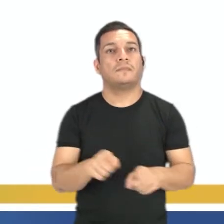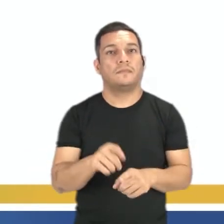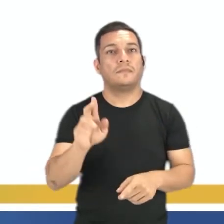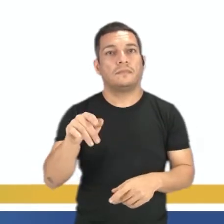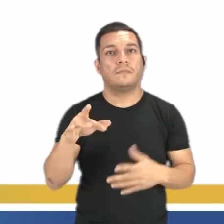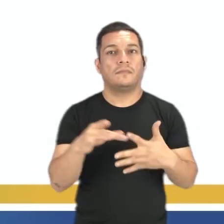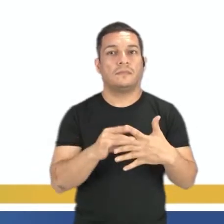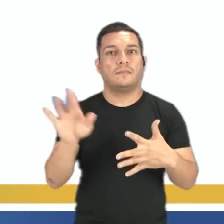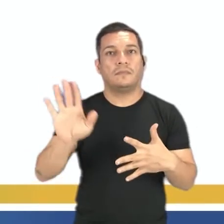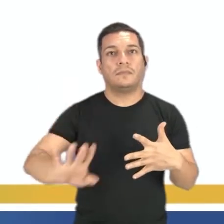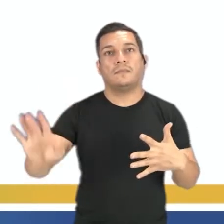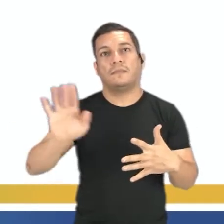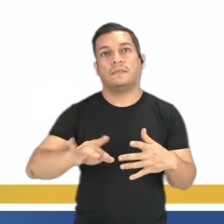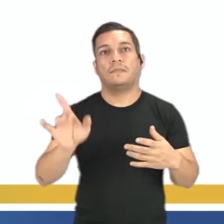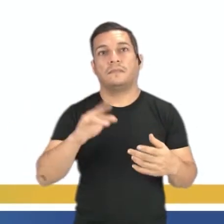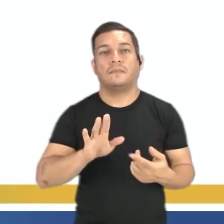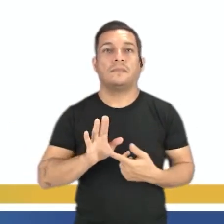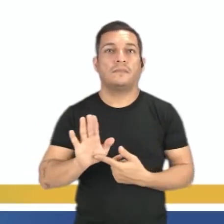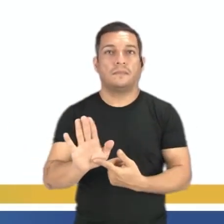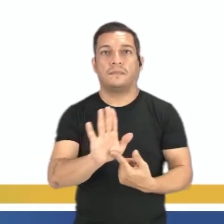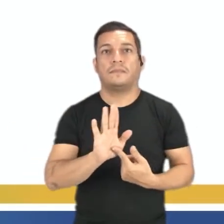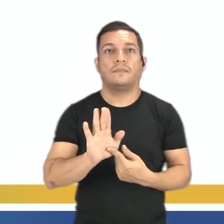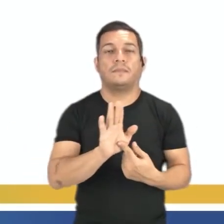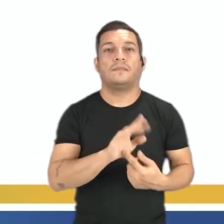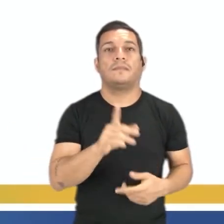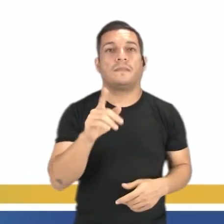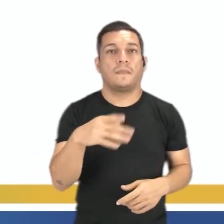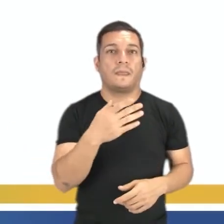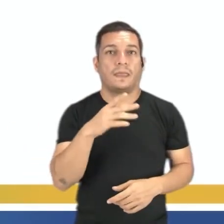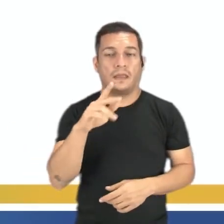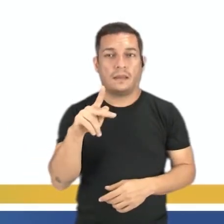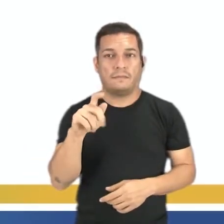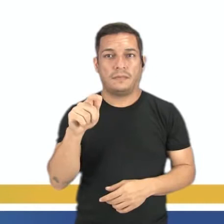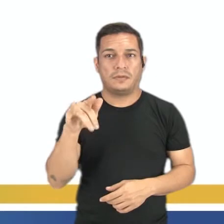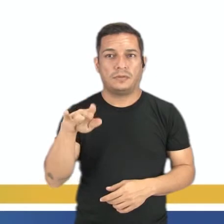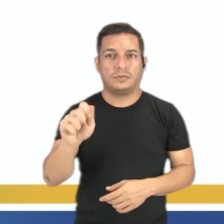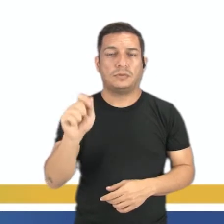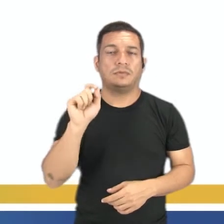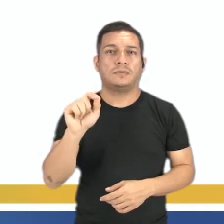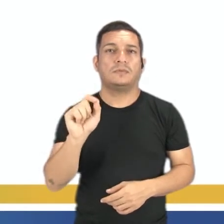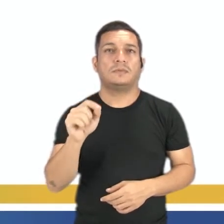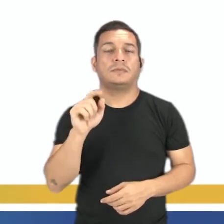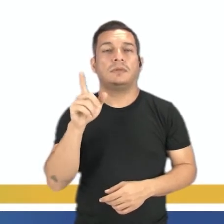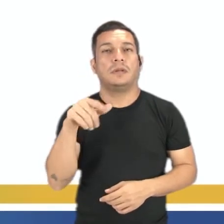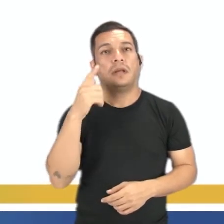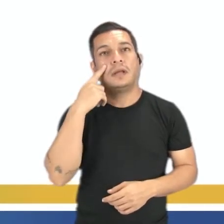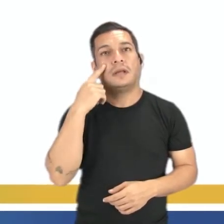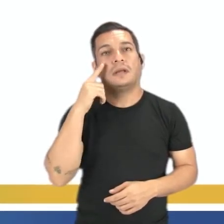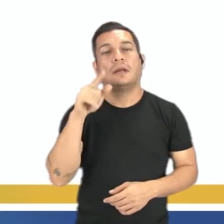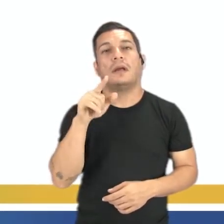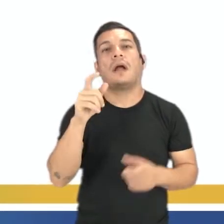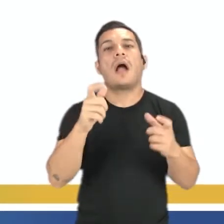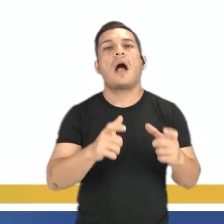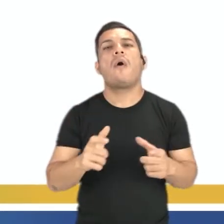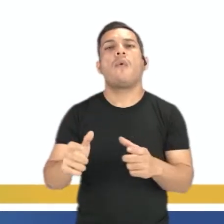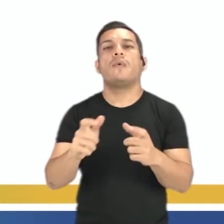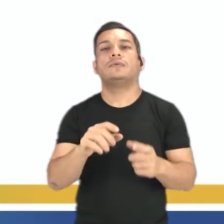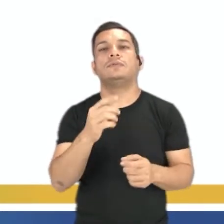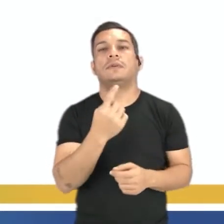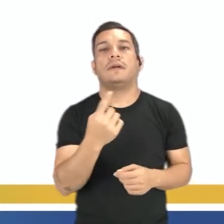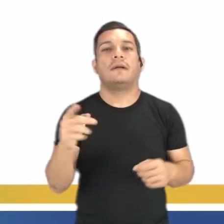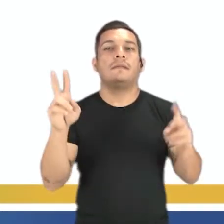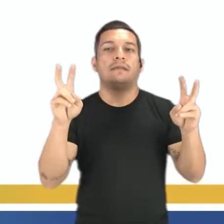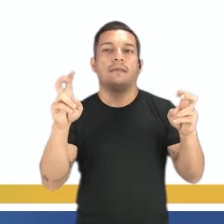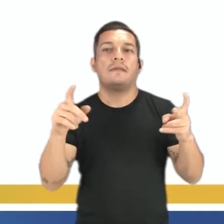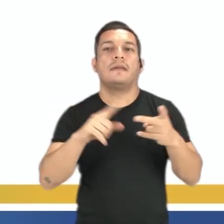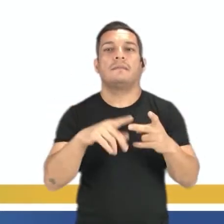semiótica, a disposição dos elementos na página, né, a disposição dos elementos, é onde está cada elemento, onde está